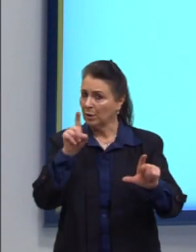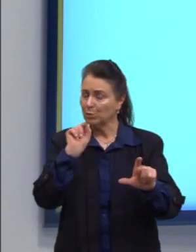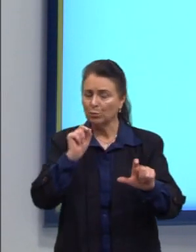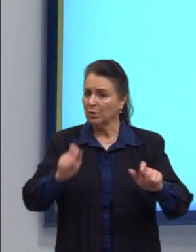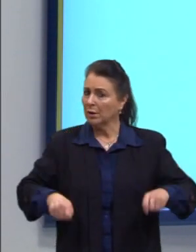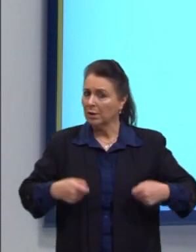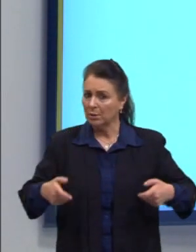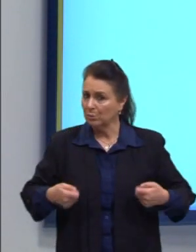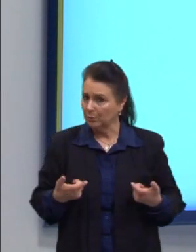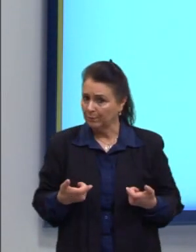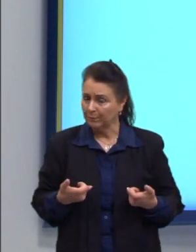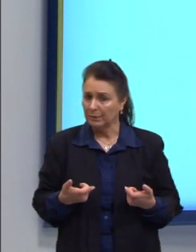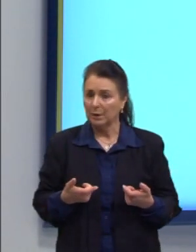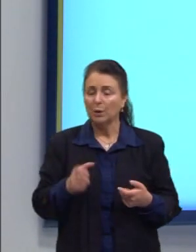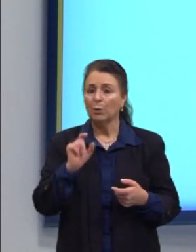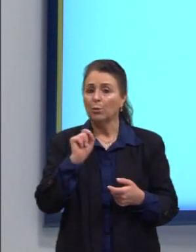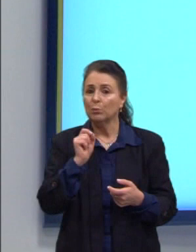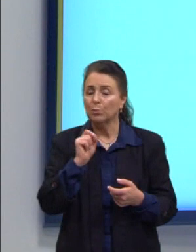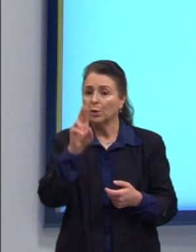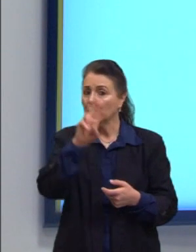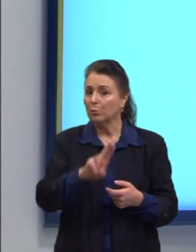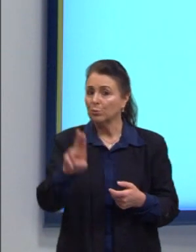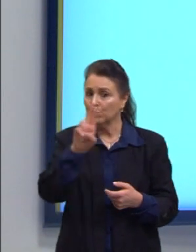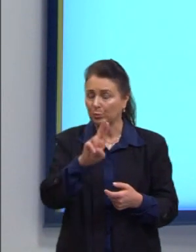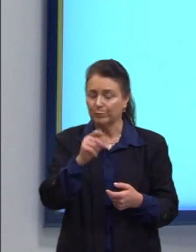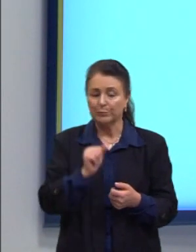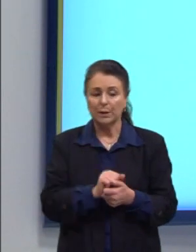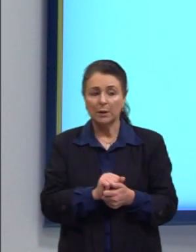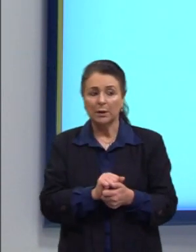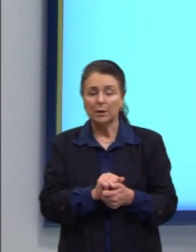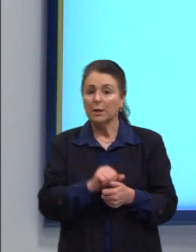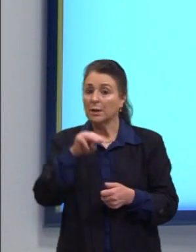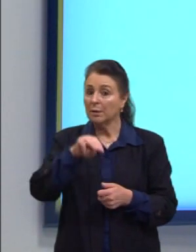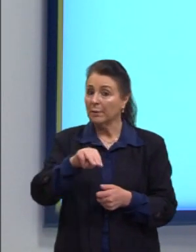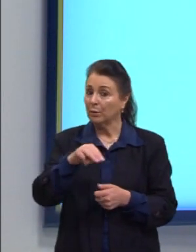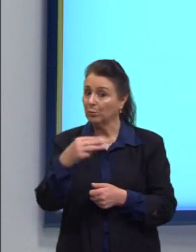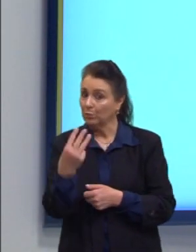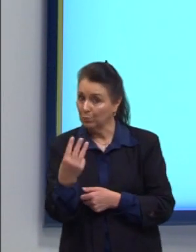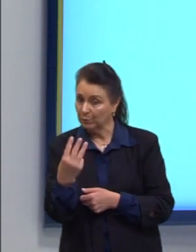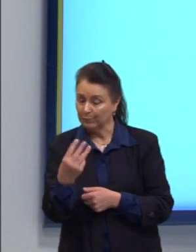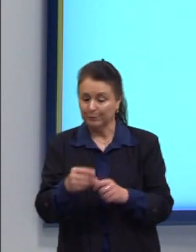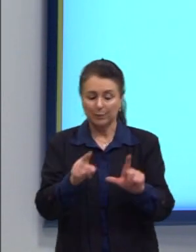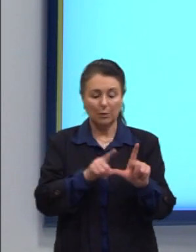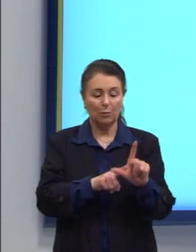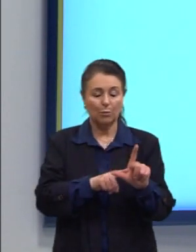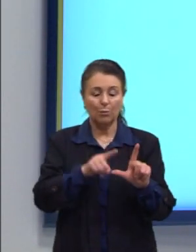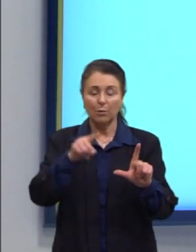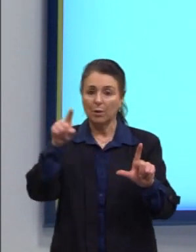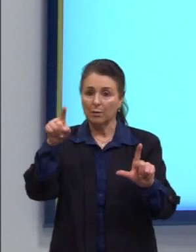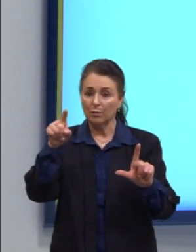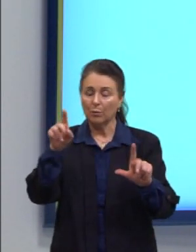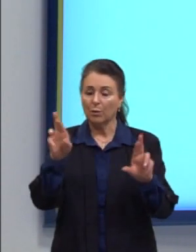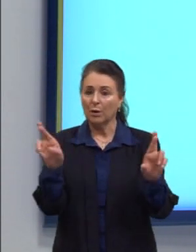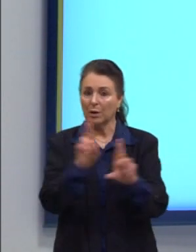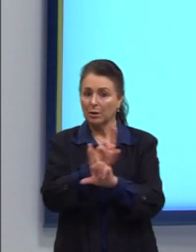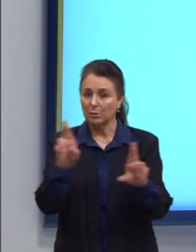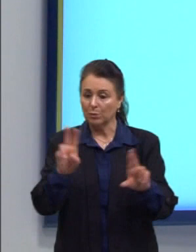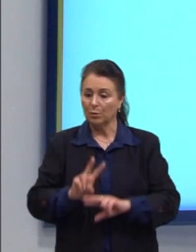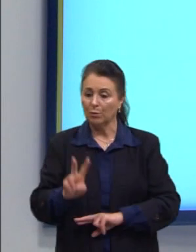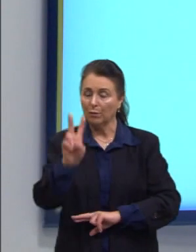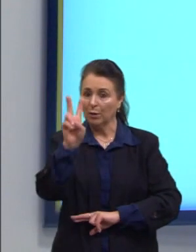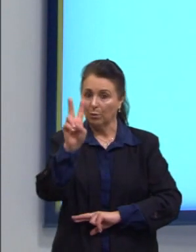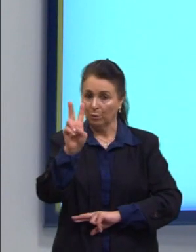ao consumo de água. E aí, esse consumo em metro cúbico. O gráfico, ele relaciona o valor da